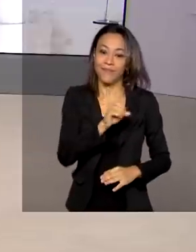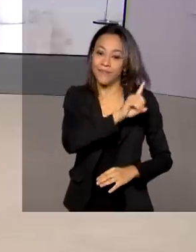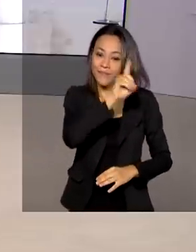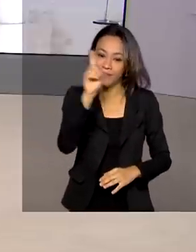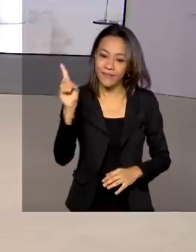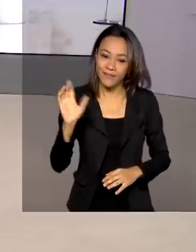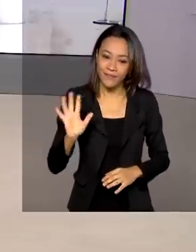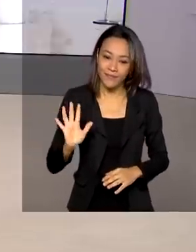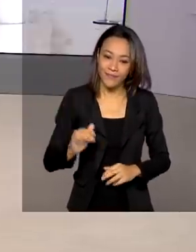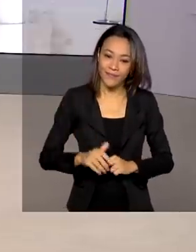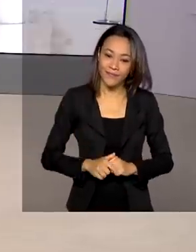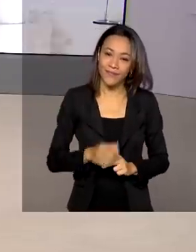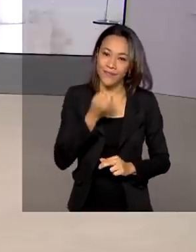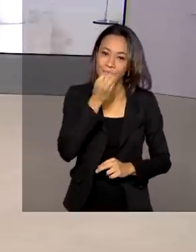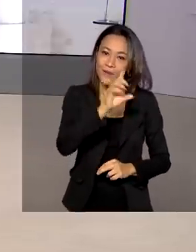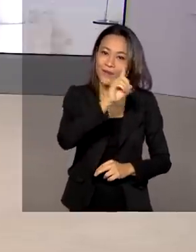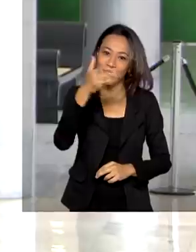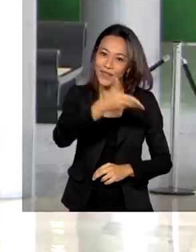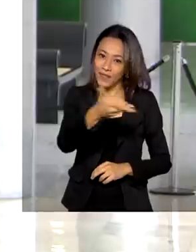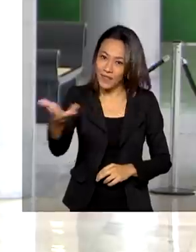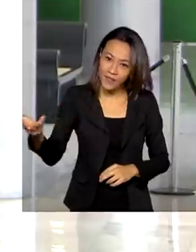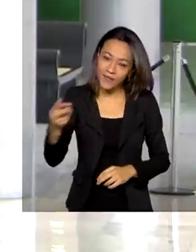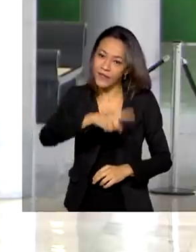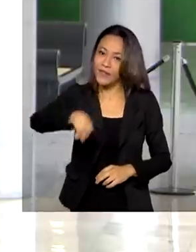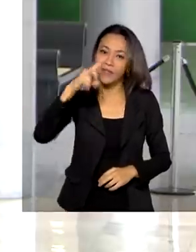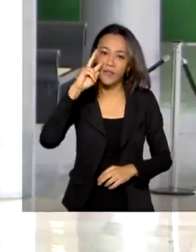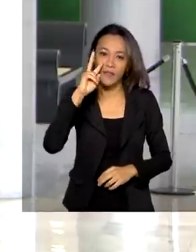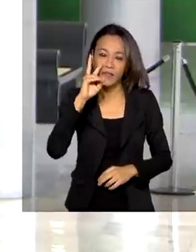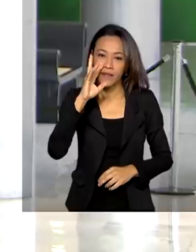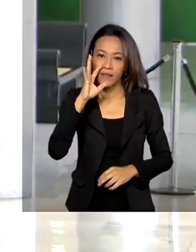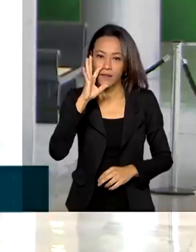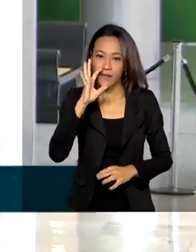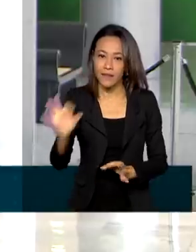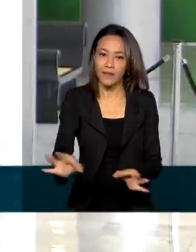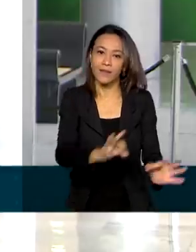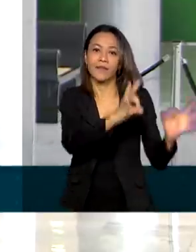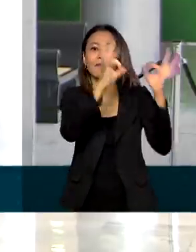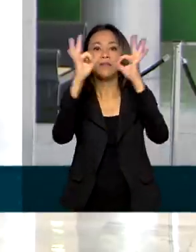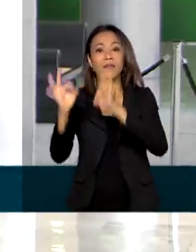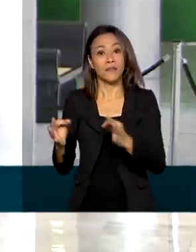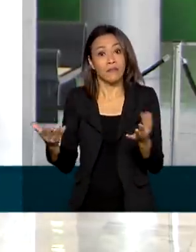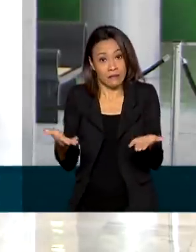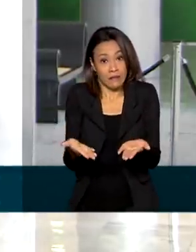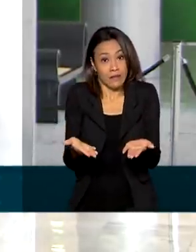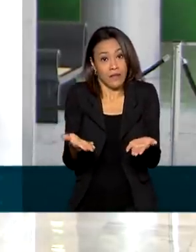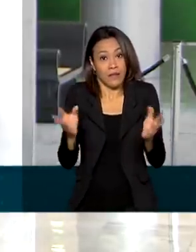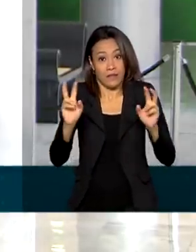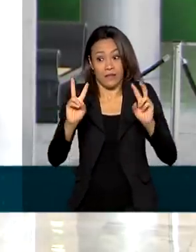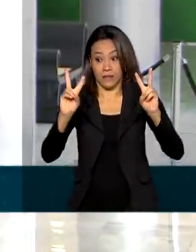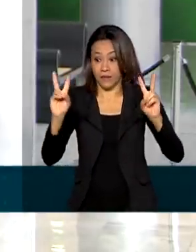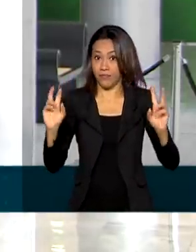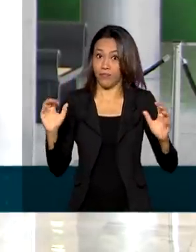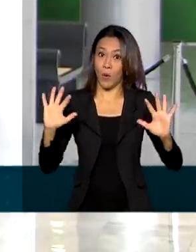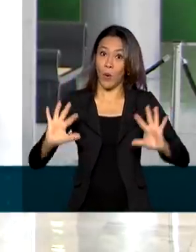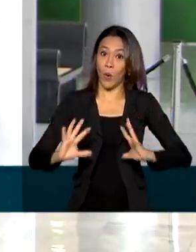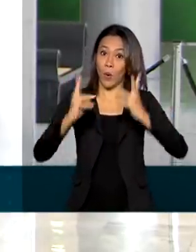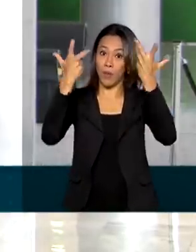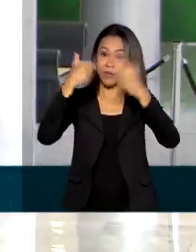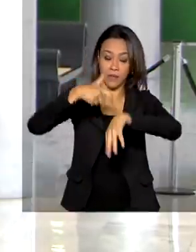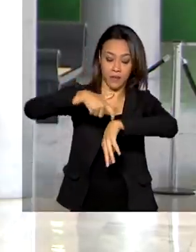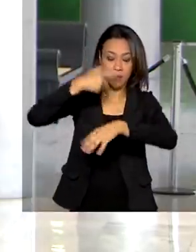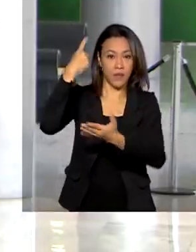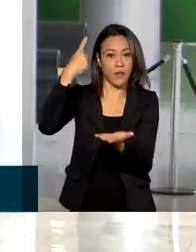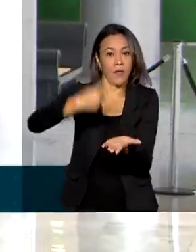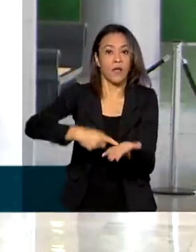Oi, Dani. Bom dia para você. Bom dia para todos que nos acompanham. isso mesmo, esse evento de comemoração está marcado para as 10 horas de hoje, horário de